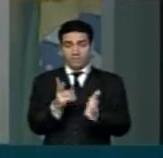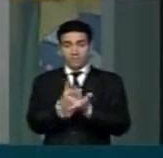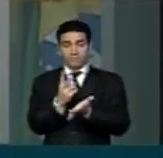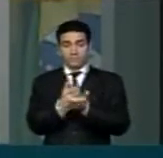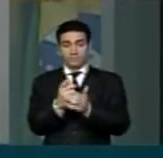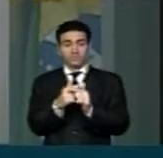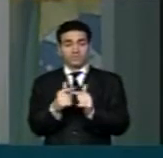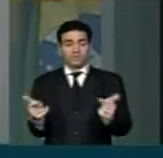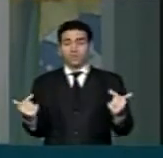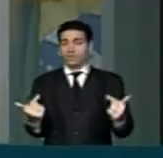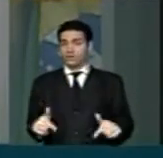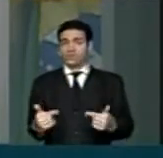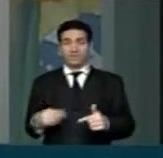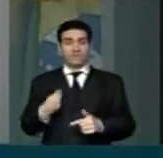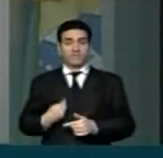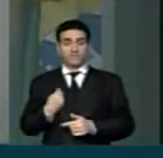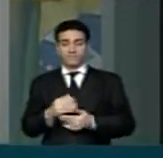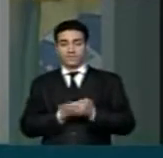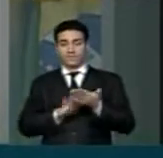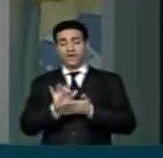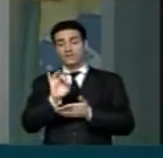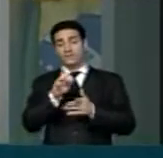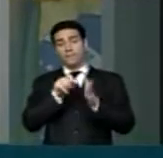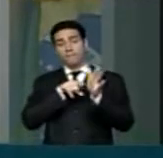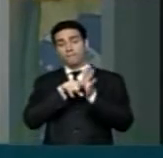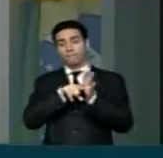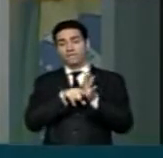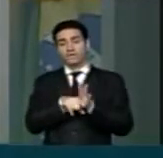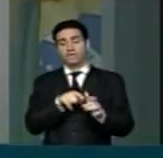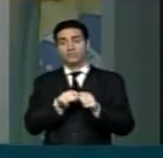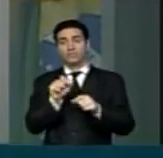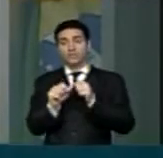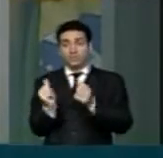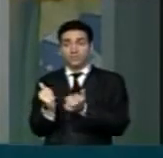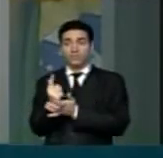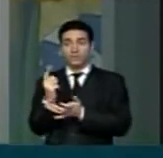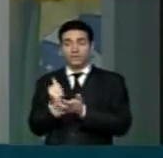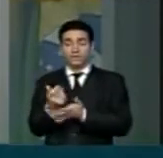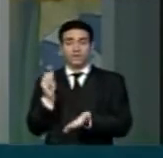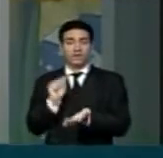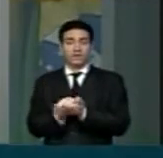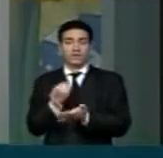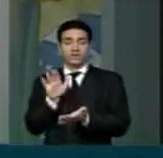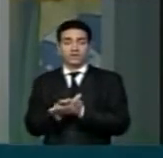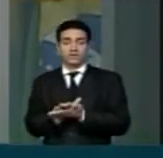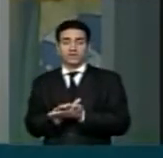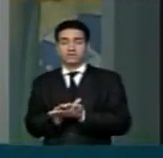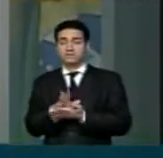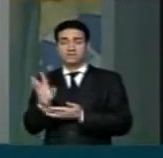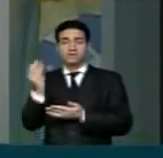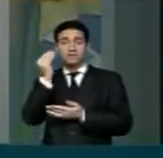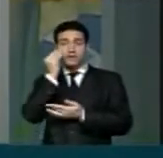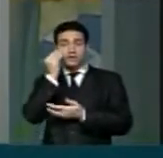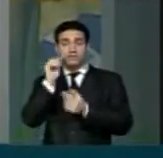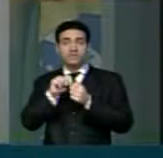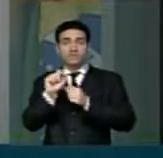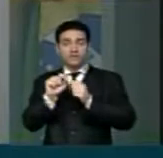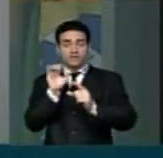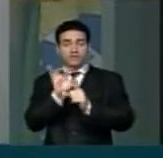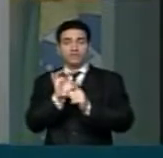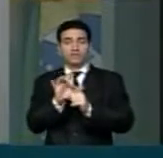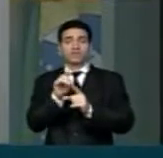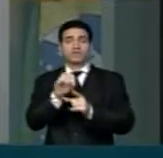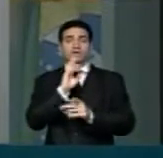não existem nem de fato, são pesquisas que são compradas, registradas, na tentativa de influenciar o